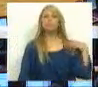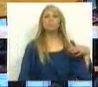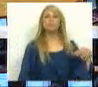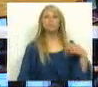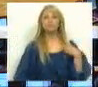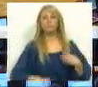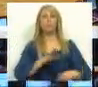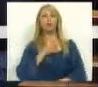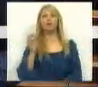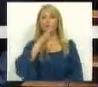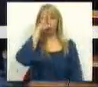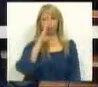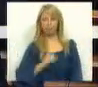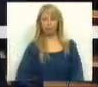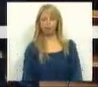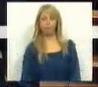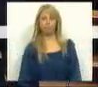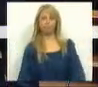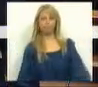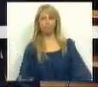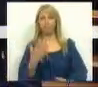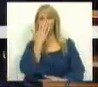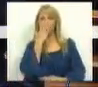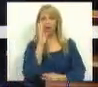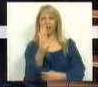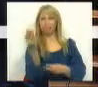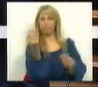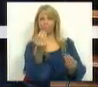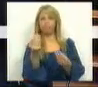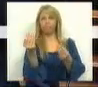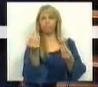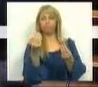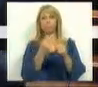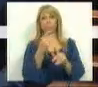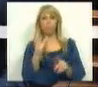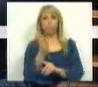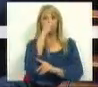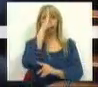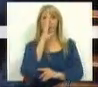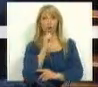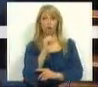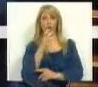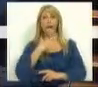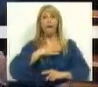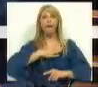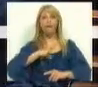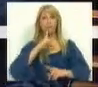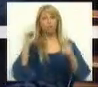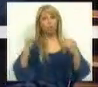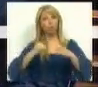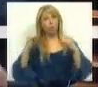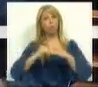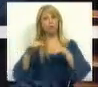Sr. Primeiro-Ministro, a postura de um Primeiro-Ministro que quer manter consensos